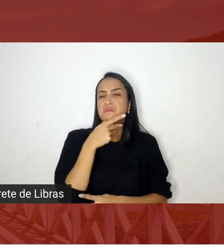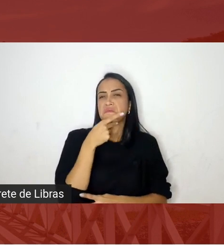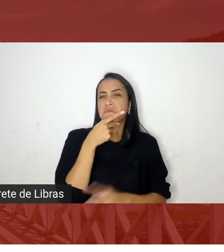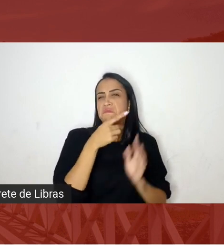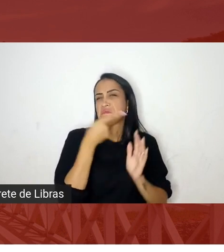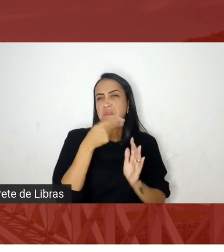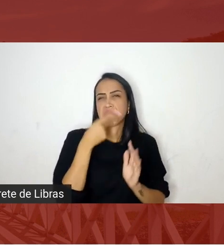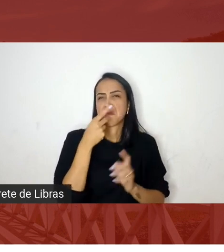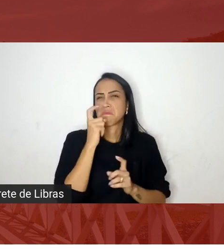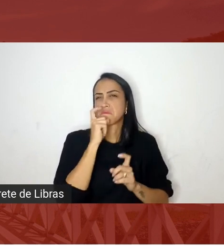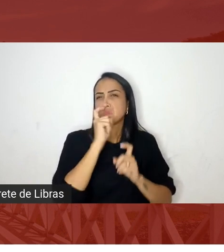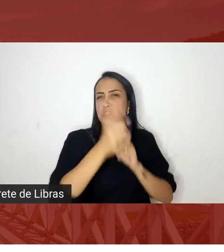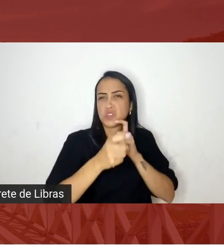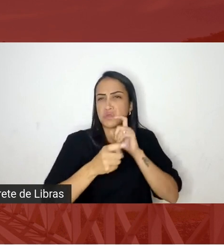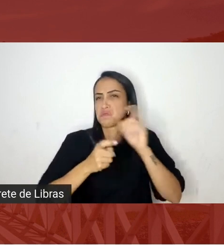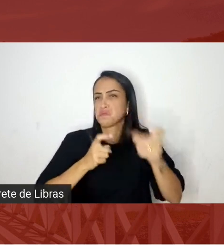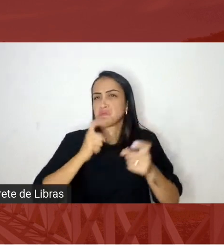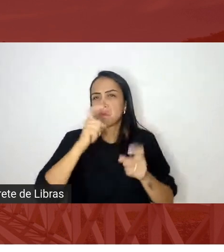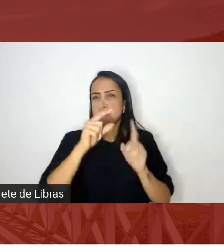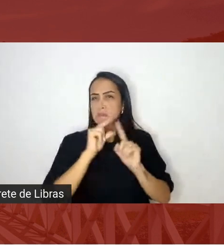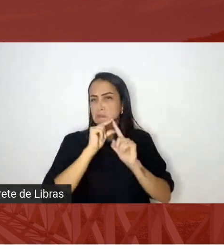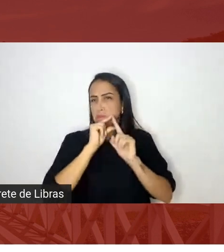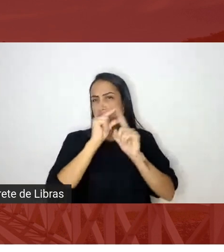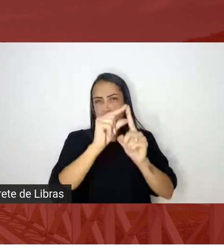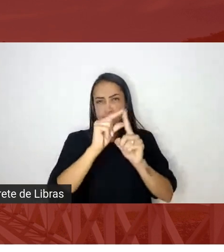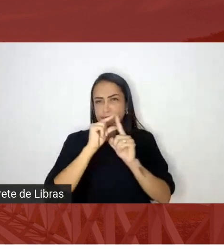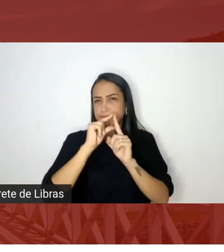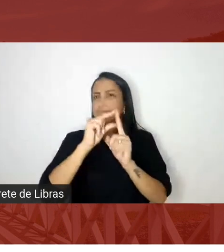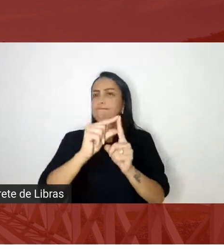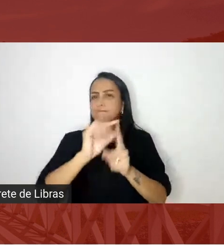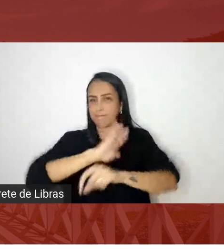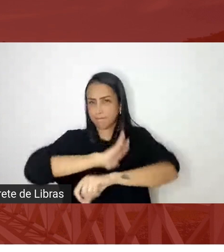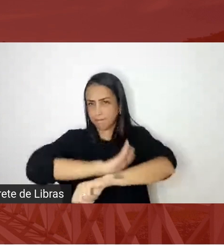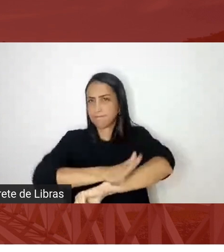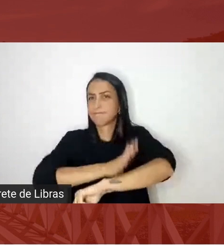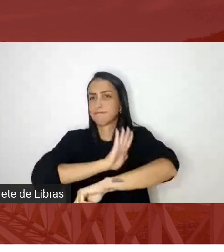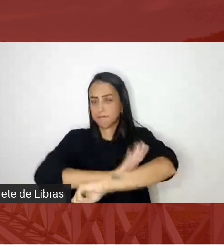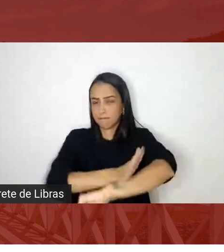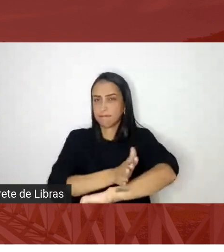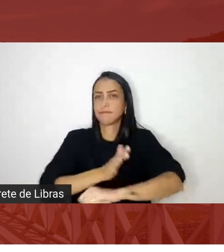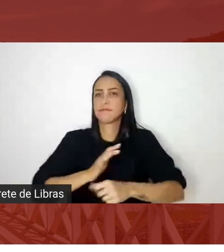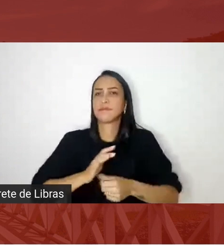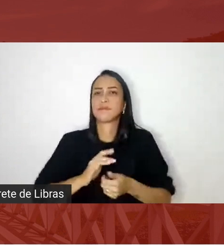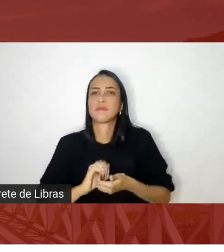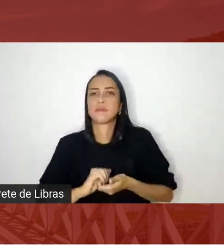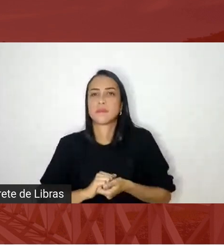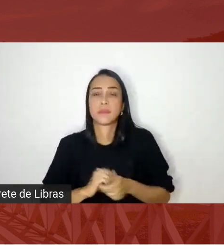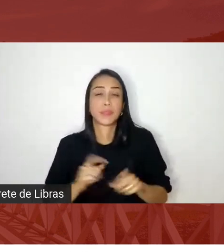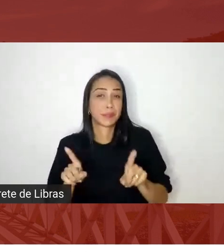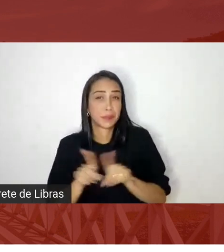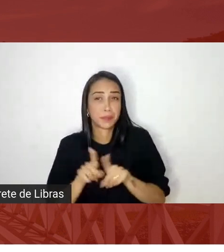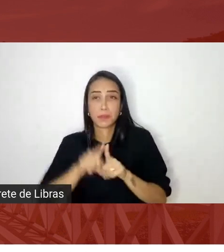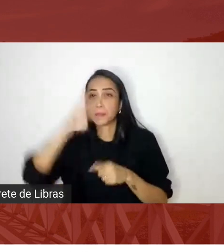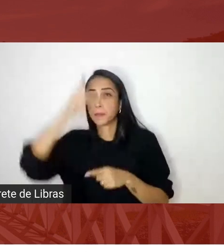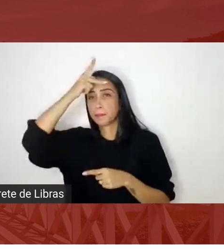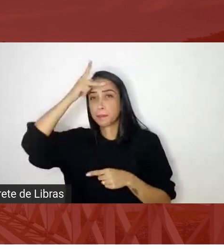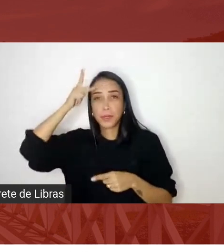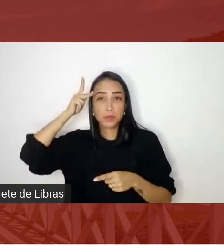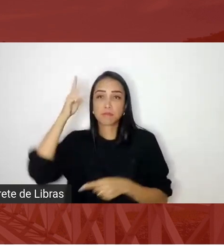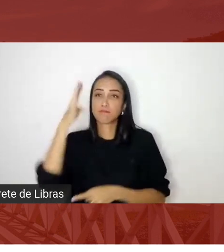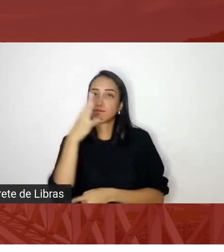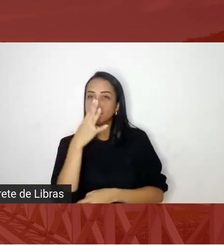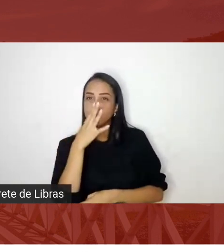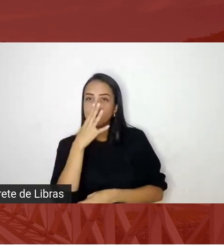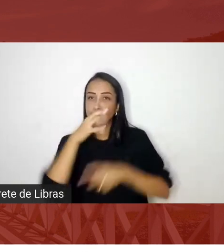racialmente com palavras é casos de torcedores é em campos de